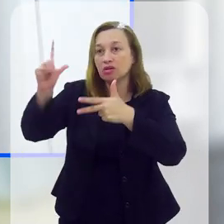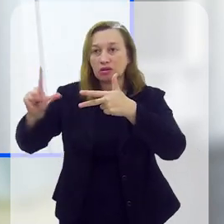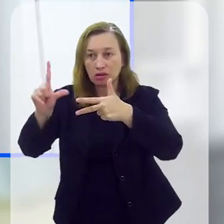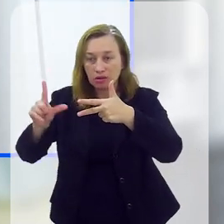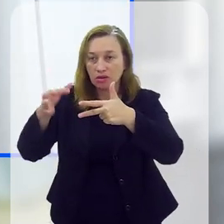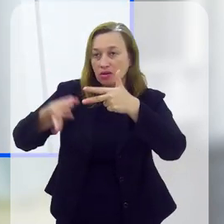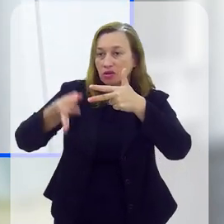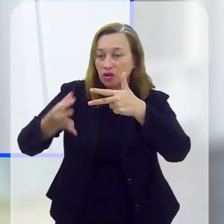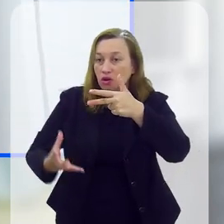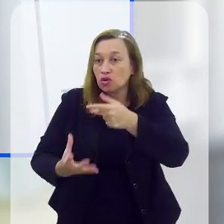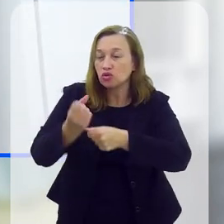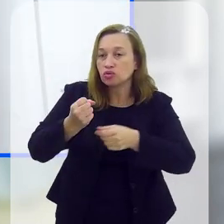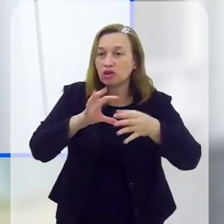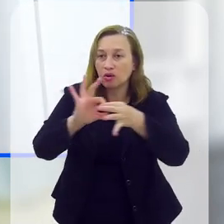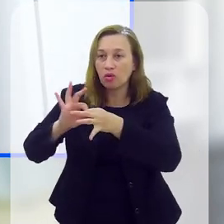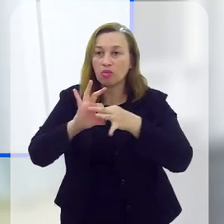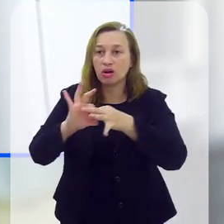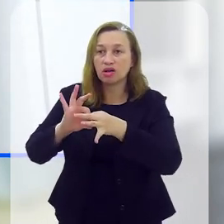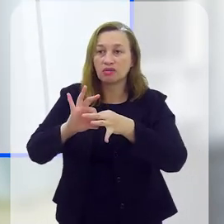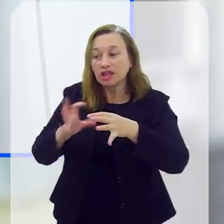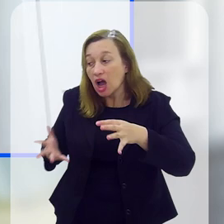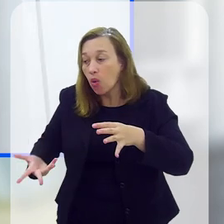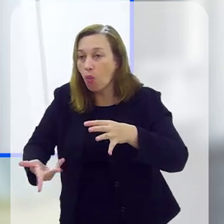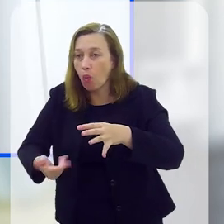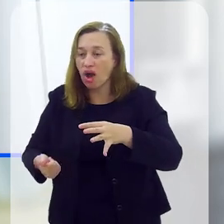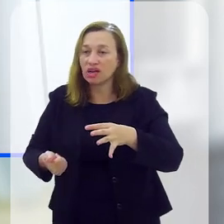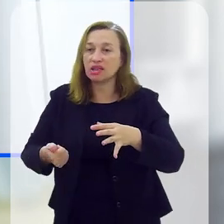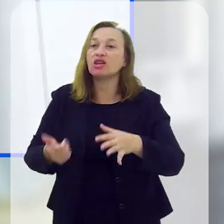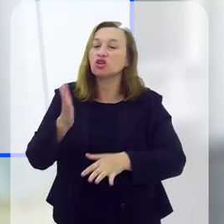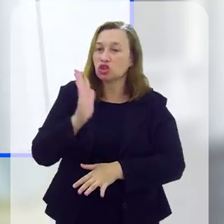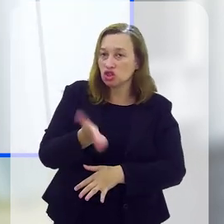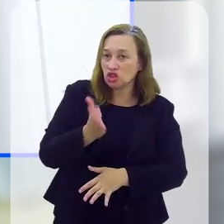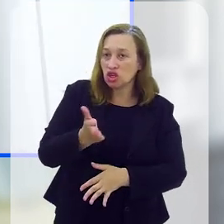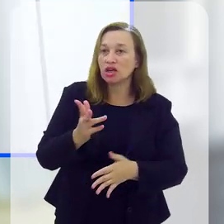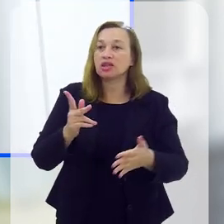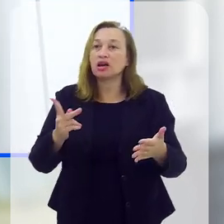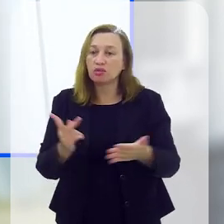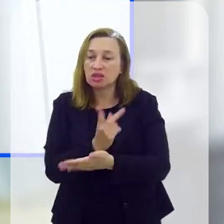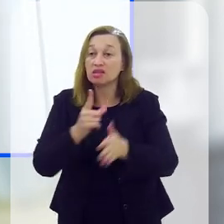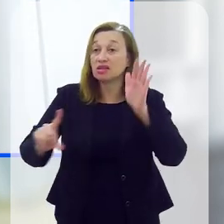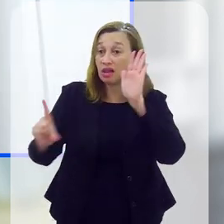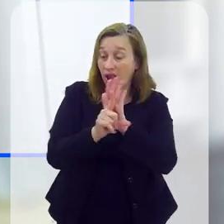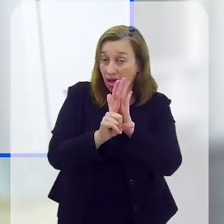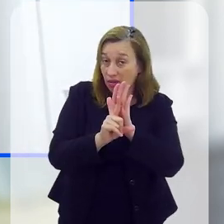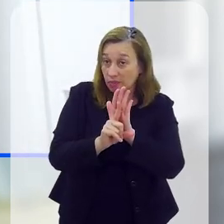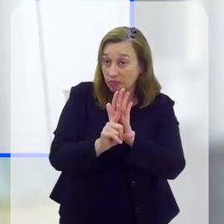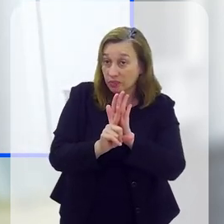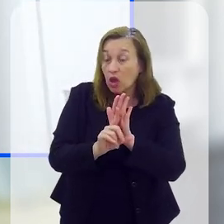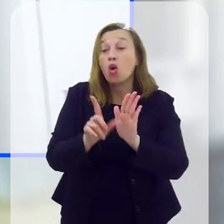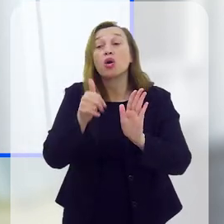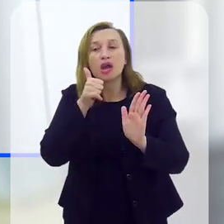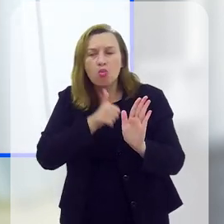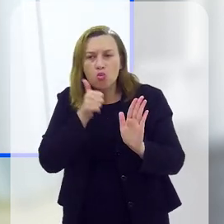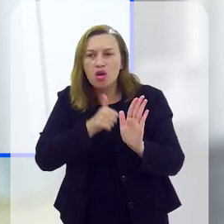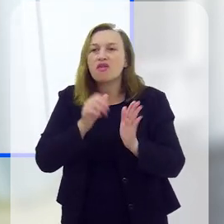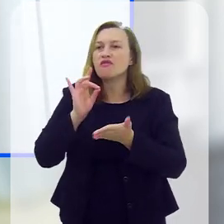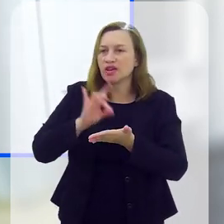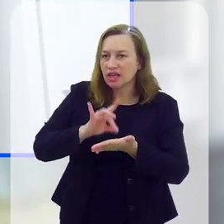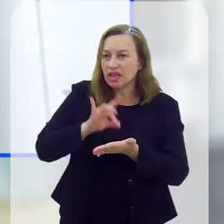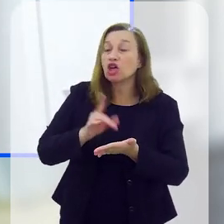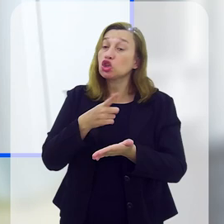das ações entre os entes públicos é realmente o que vai dar efetividade ao que já está preconizado em lei.